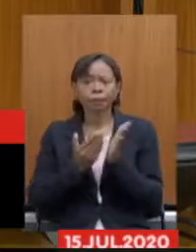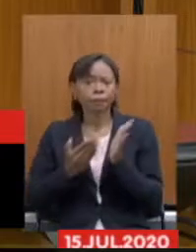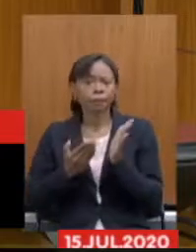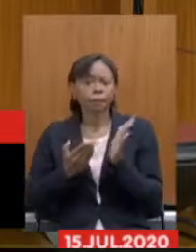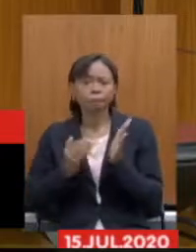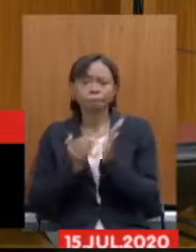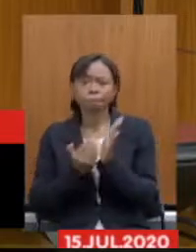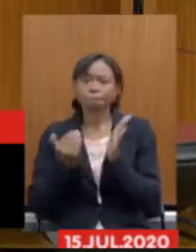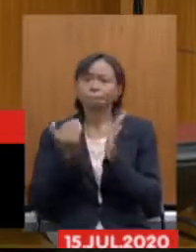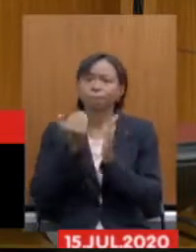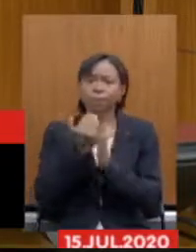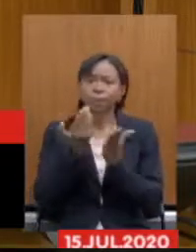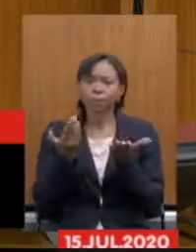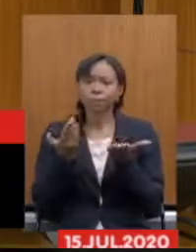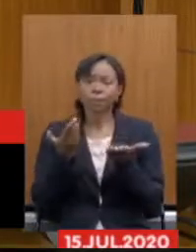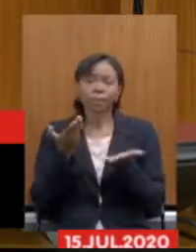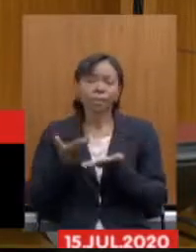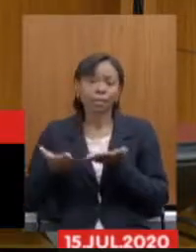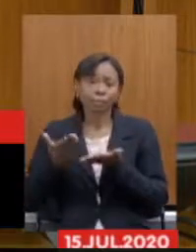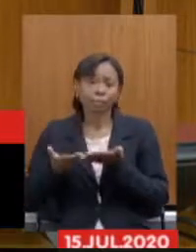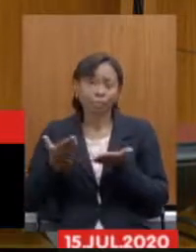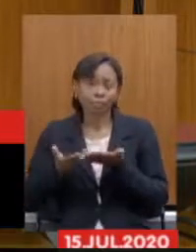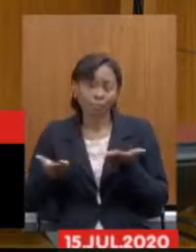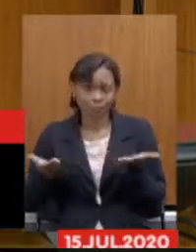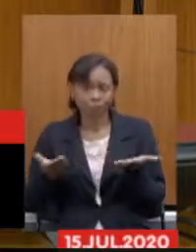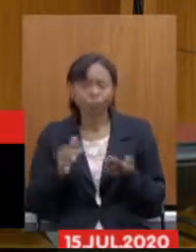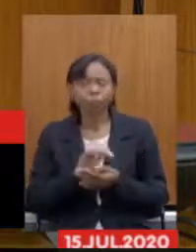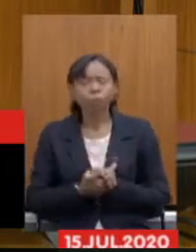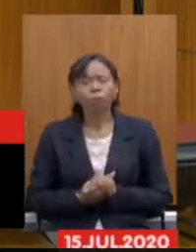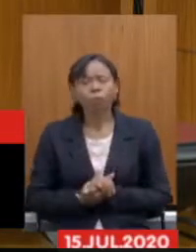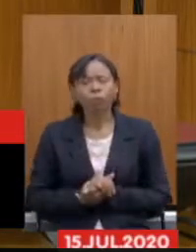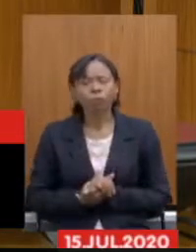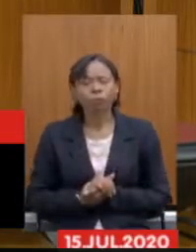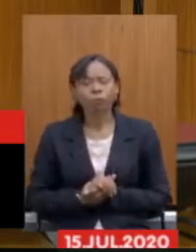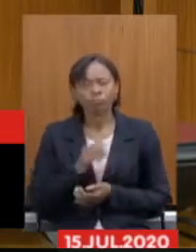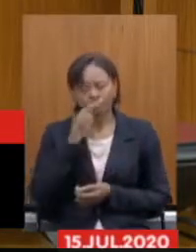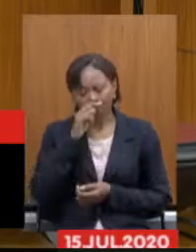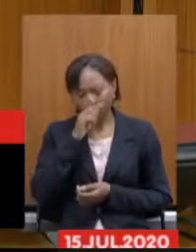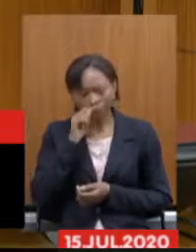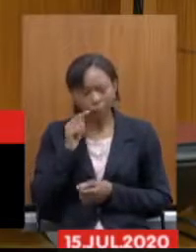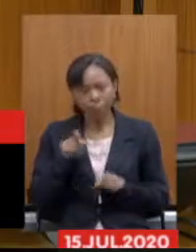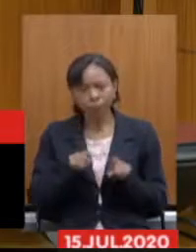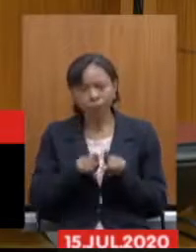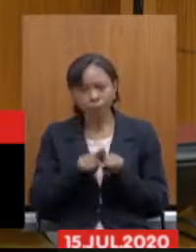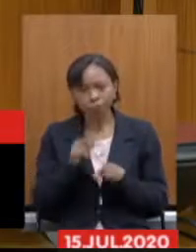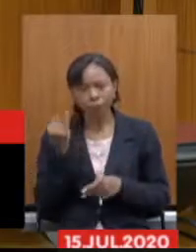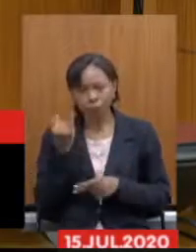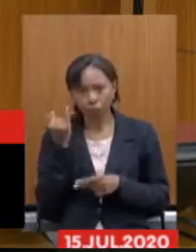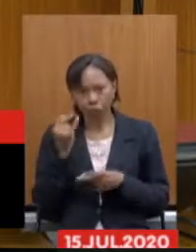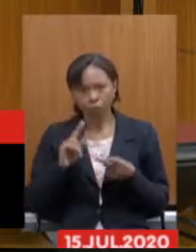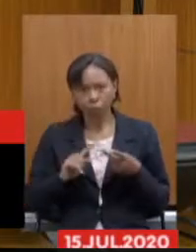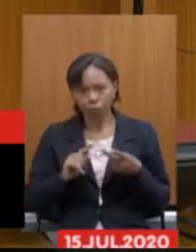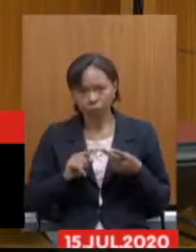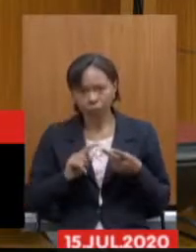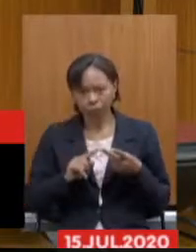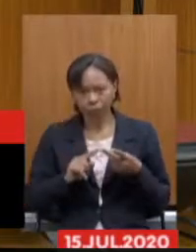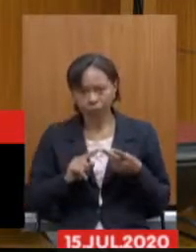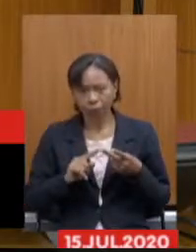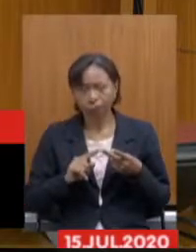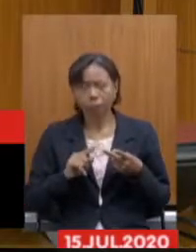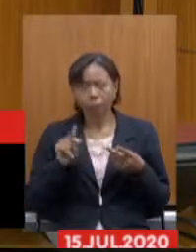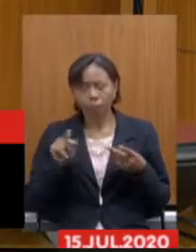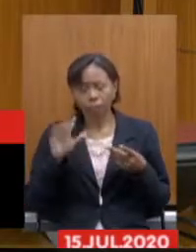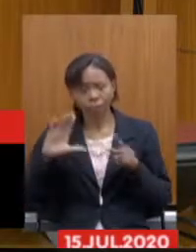importante no que toca à alíquota. Segundo ponto que me parece muito importante que seja tratado com um olhar muito atento pela